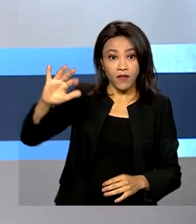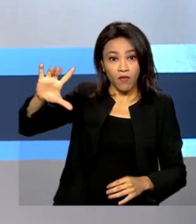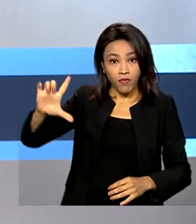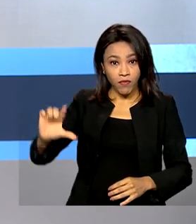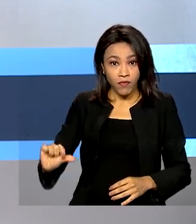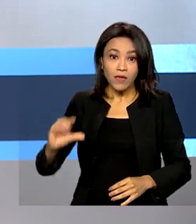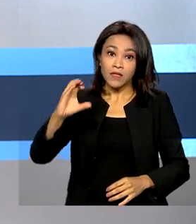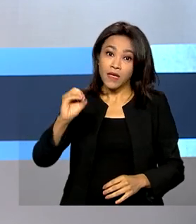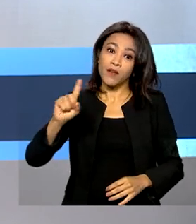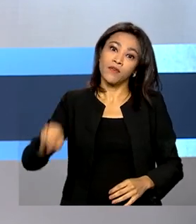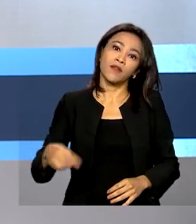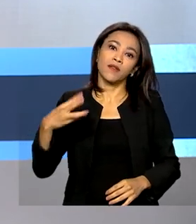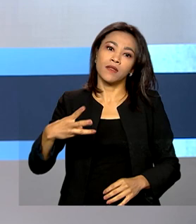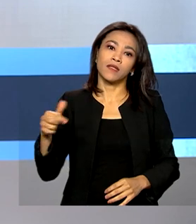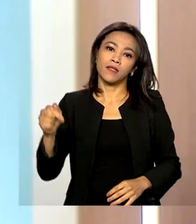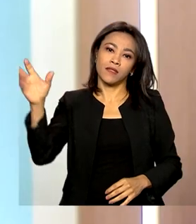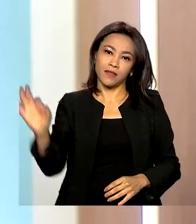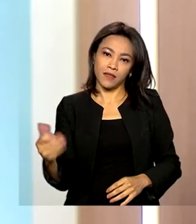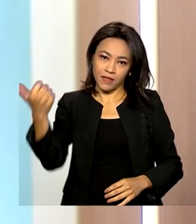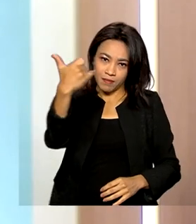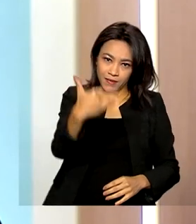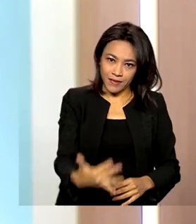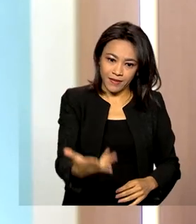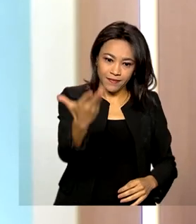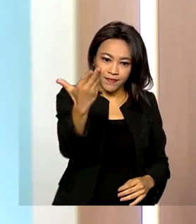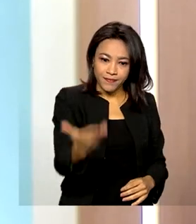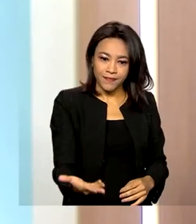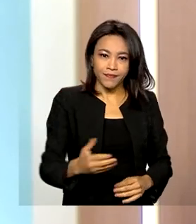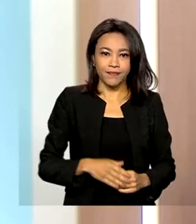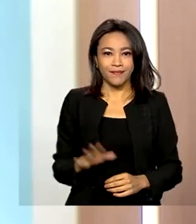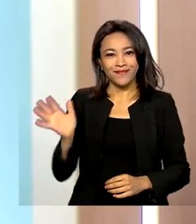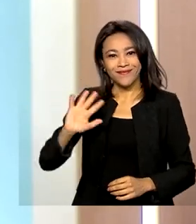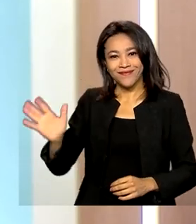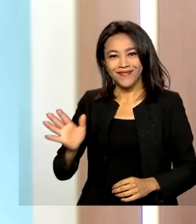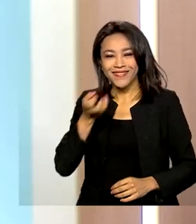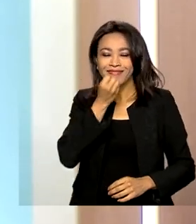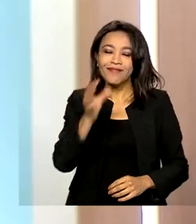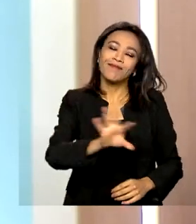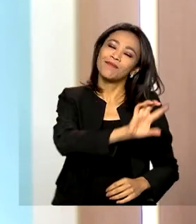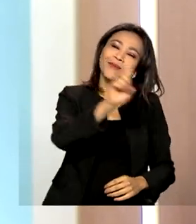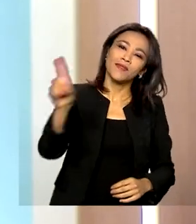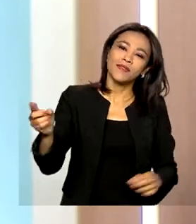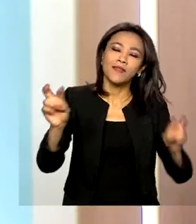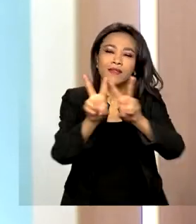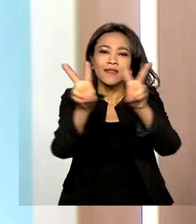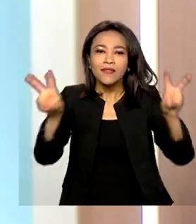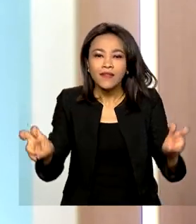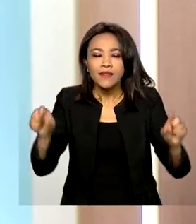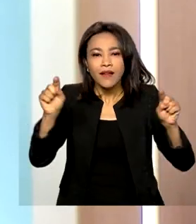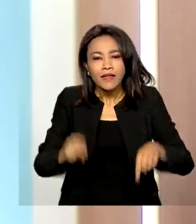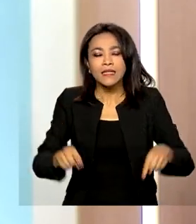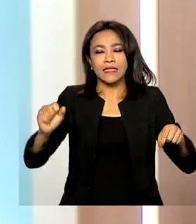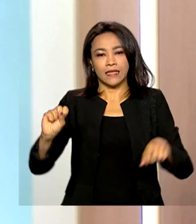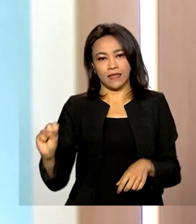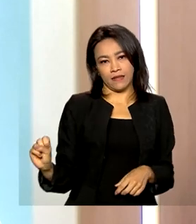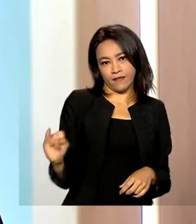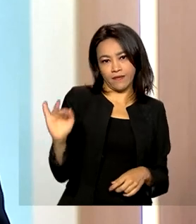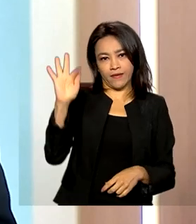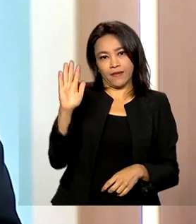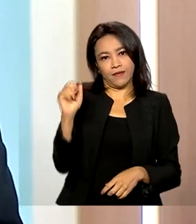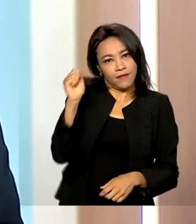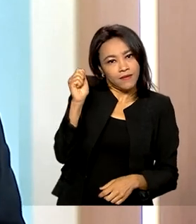Quem comenta é Ricardo Caldas. Olá, bom dia a todos. O nosso tema de hoje é a inflação no Brasil. Não